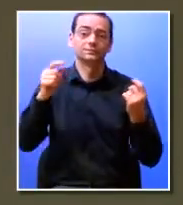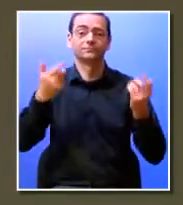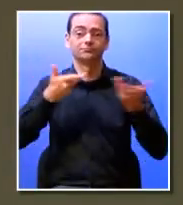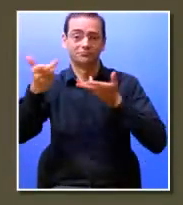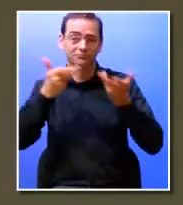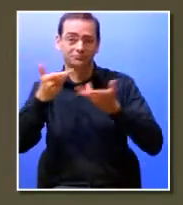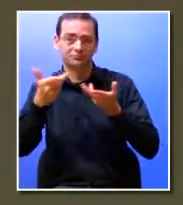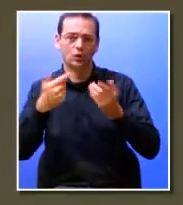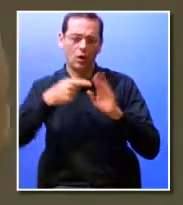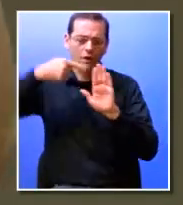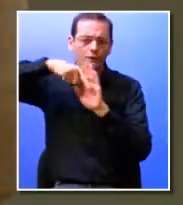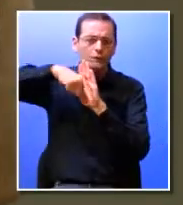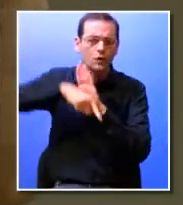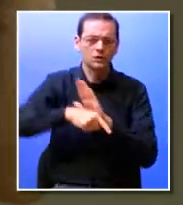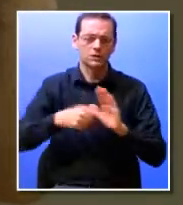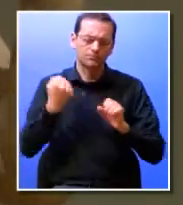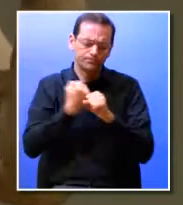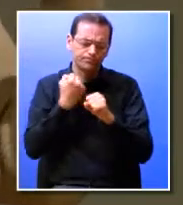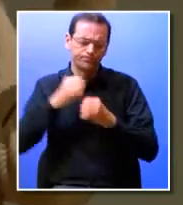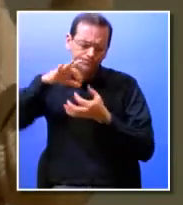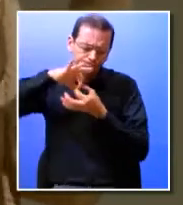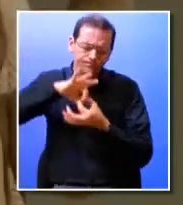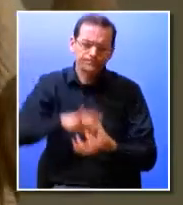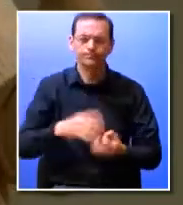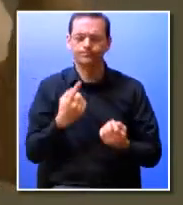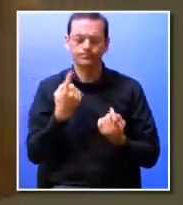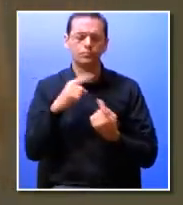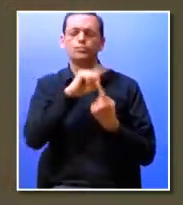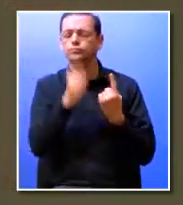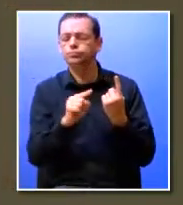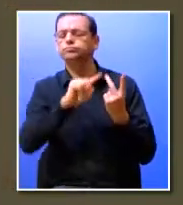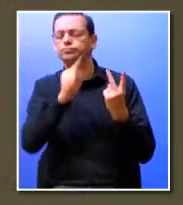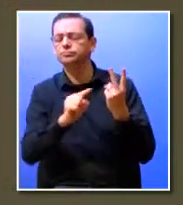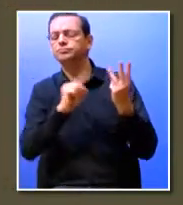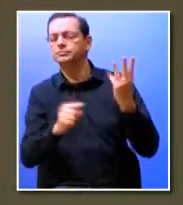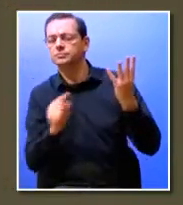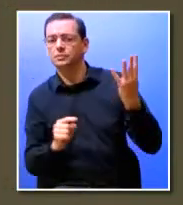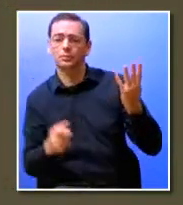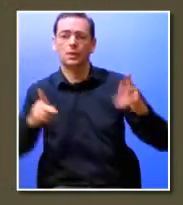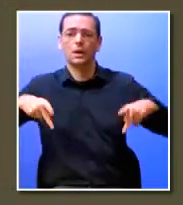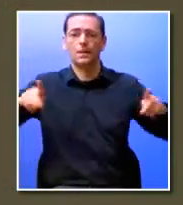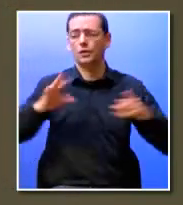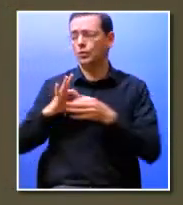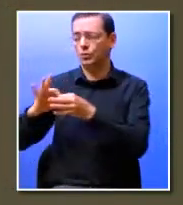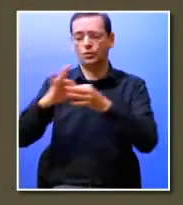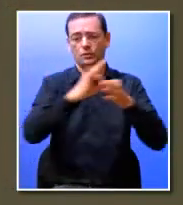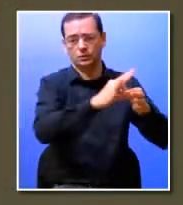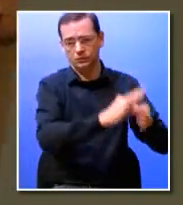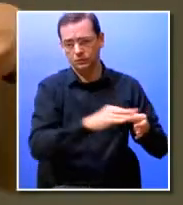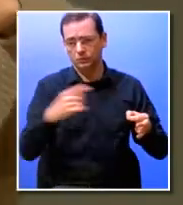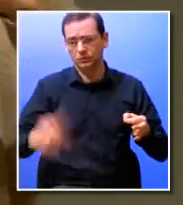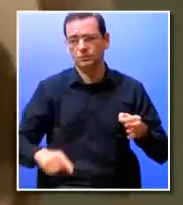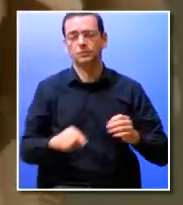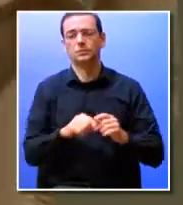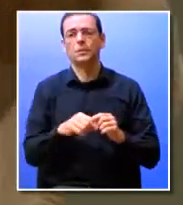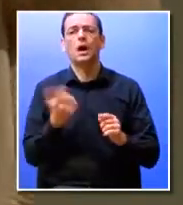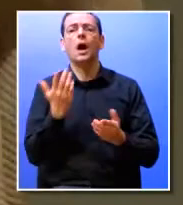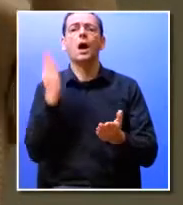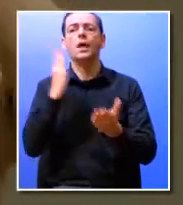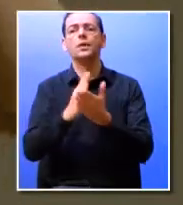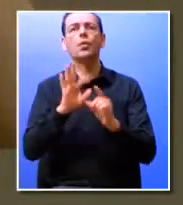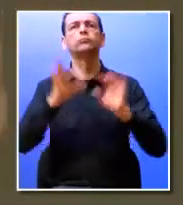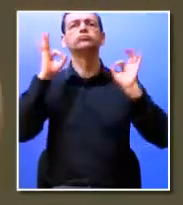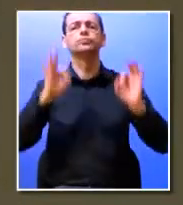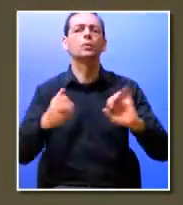e ir ao fundo da questão trabalhar sobre esse tema e questionar questionar questionar tipicamente numa metodologia de colaboração também e questionar sobre o tema até chegarmos à verdadeira